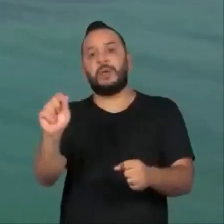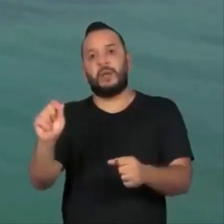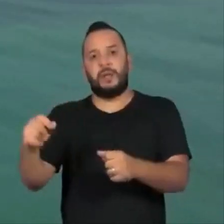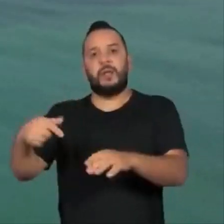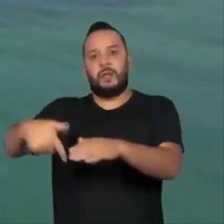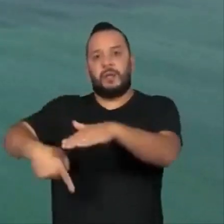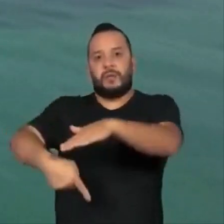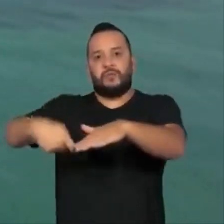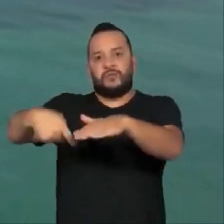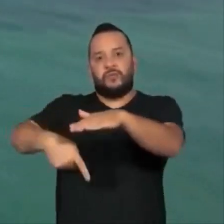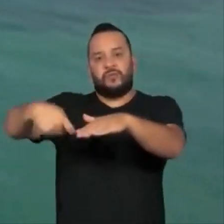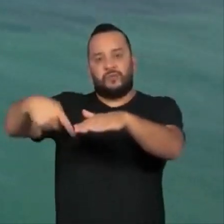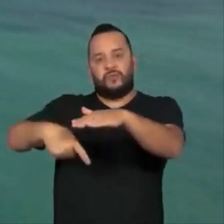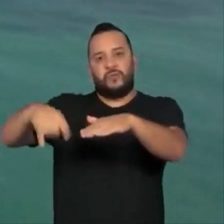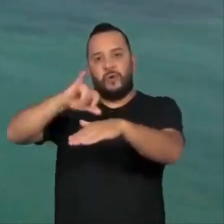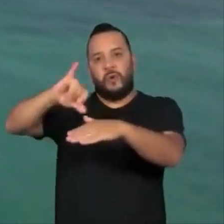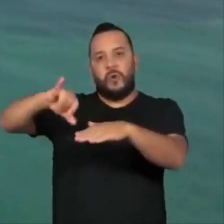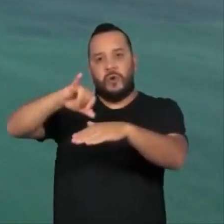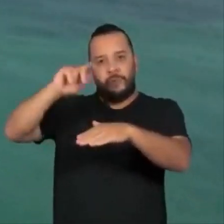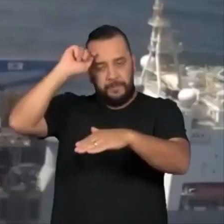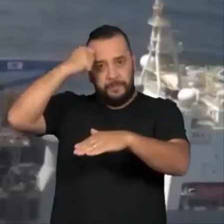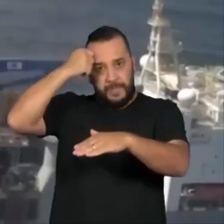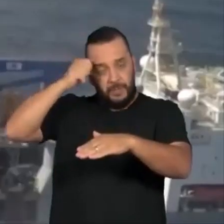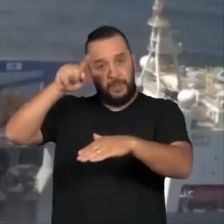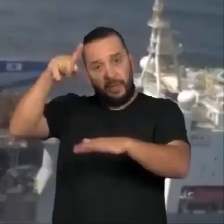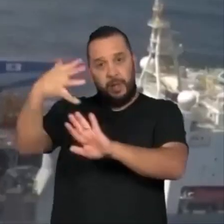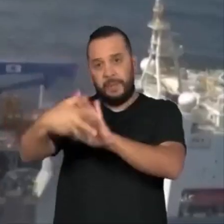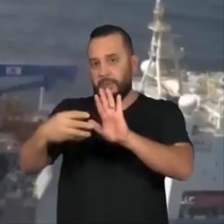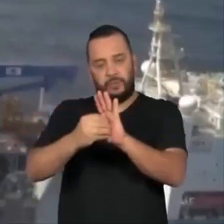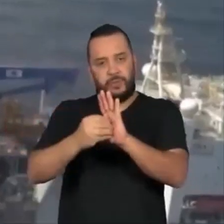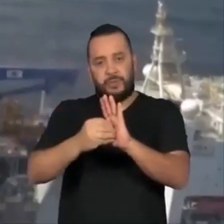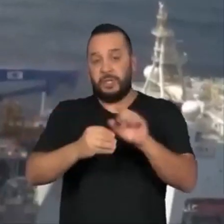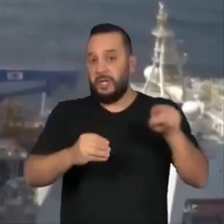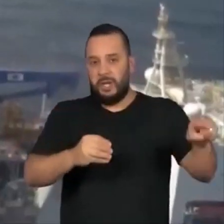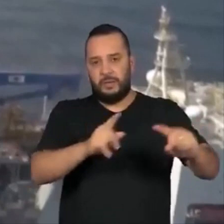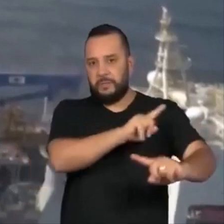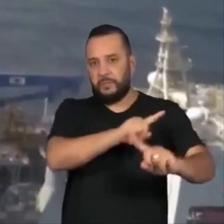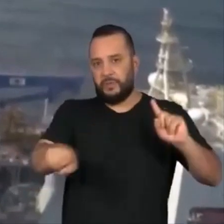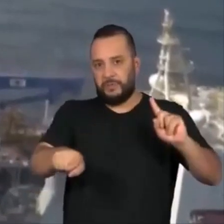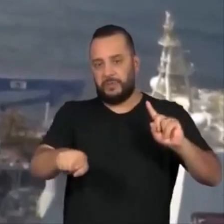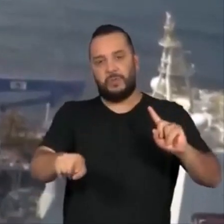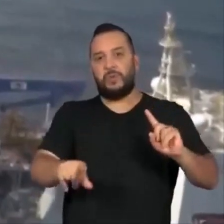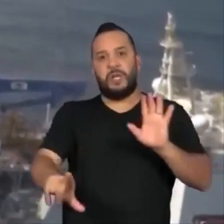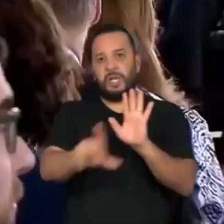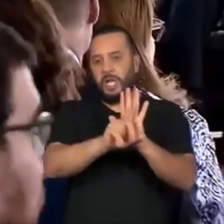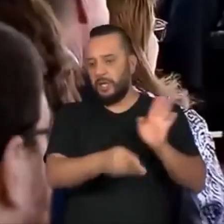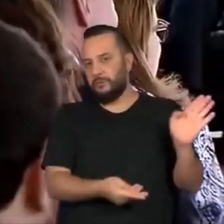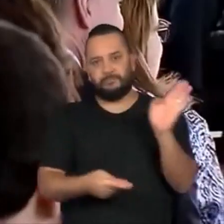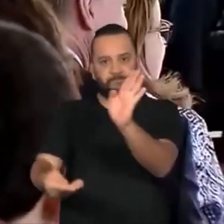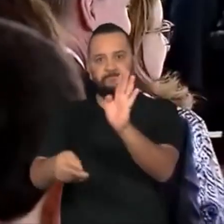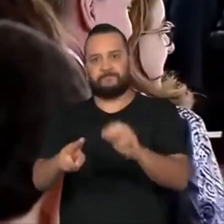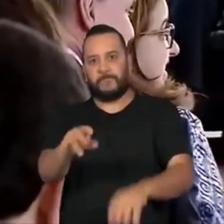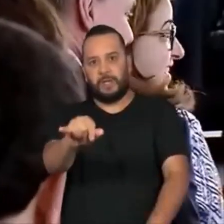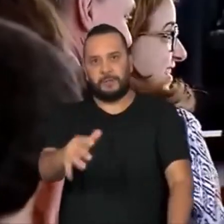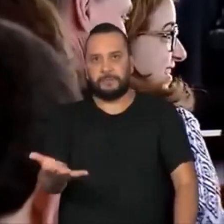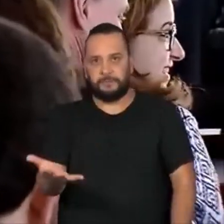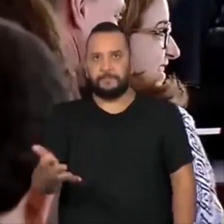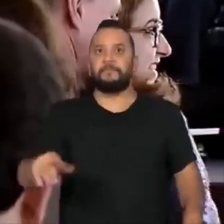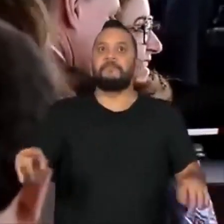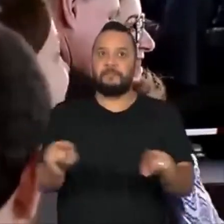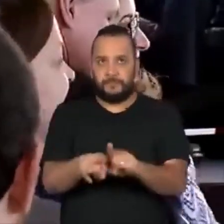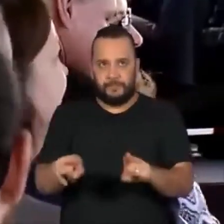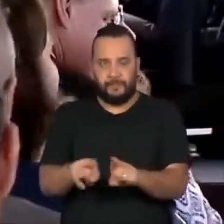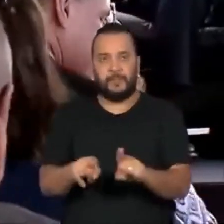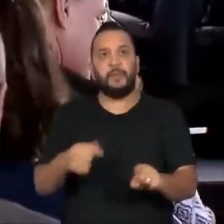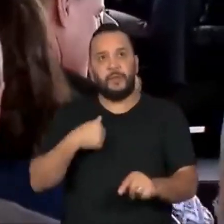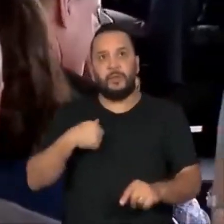petróleo na bacia do rio Amazonas e que agora cabe cumprir a lei. Durante posse